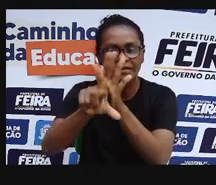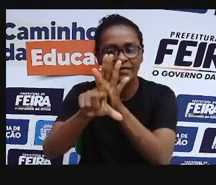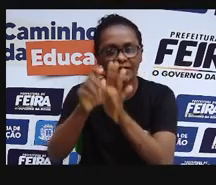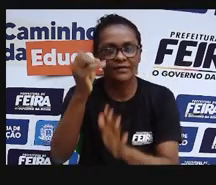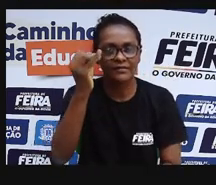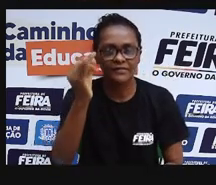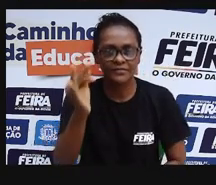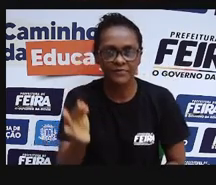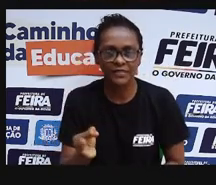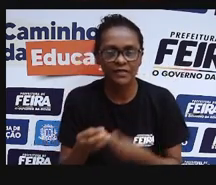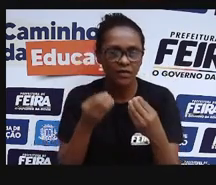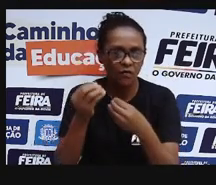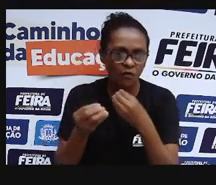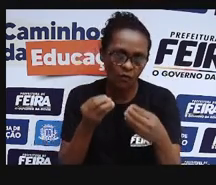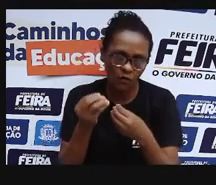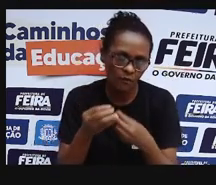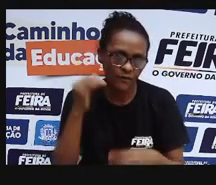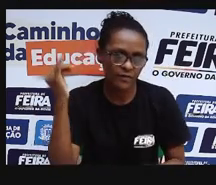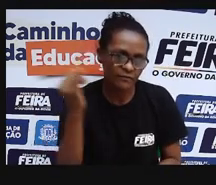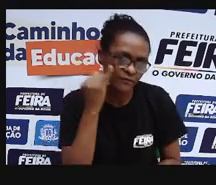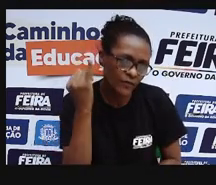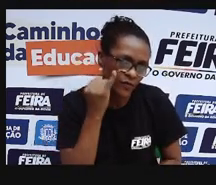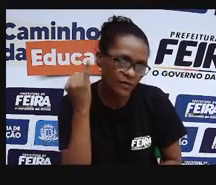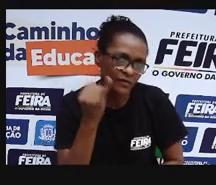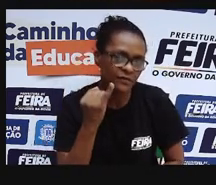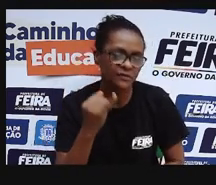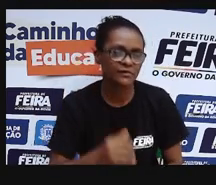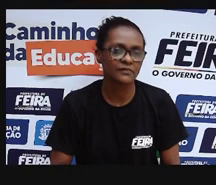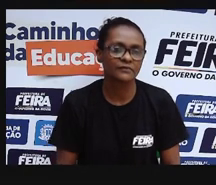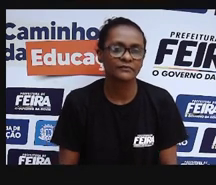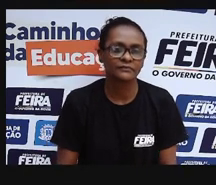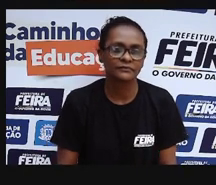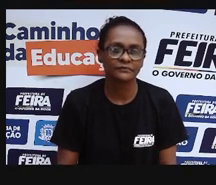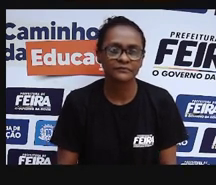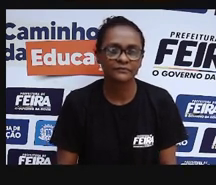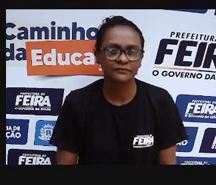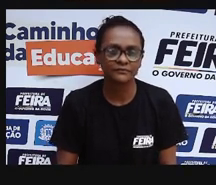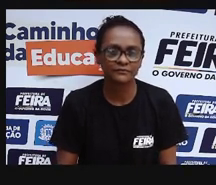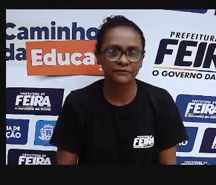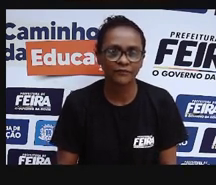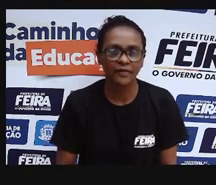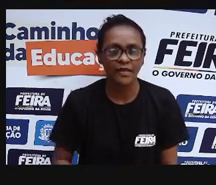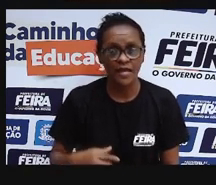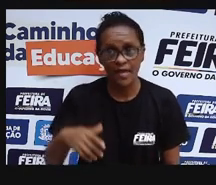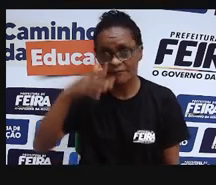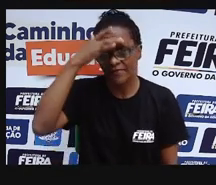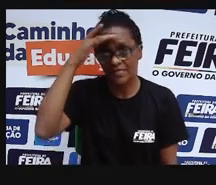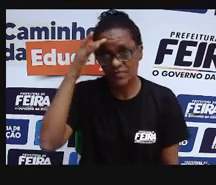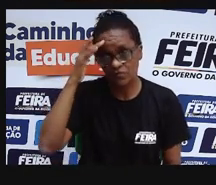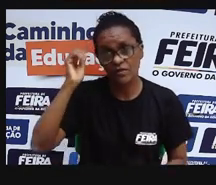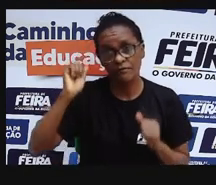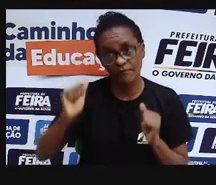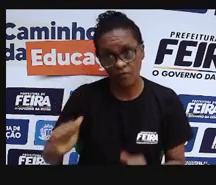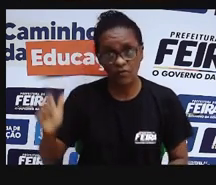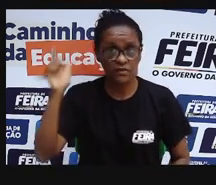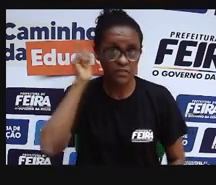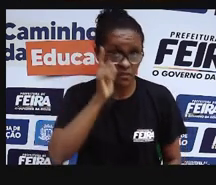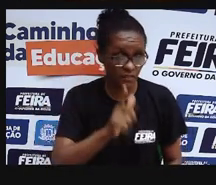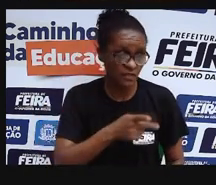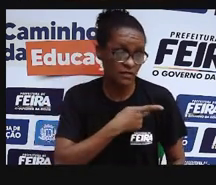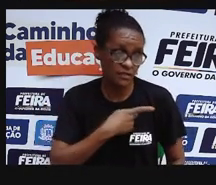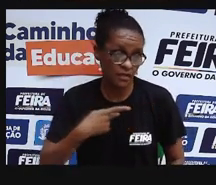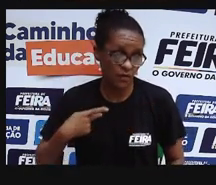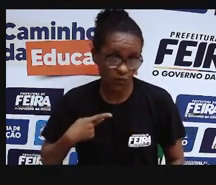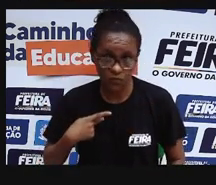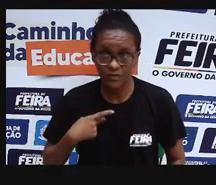né, a partir desse artigo que está na nossa Constituição Federal, nós, então, temos direito à saúde. E somos todos,